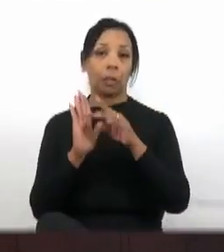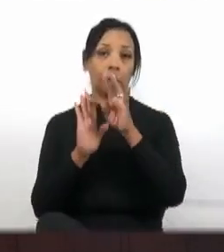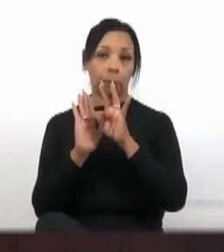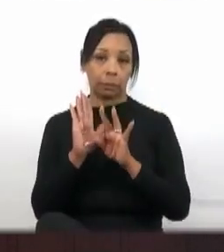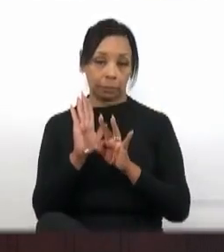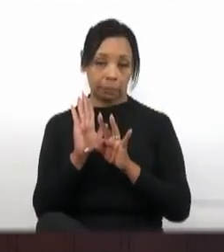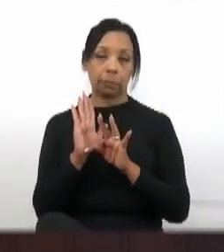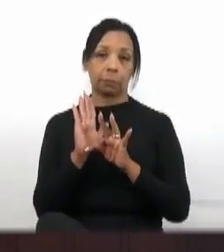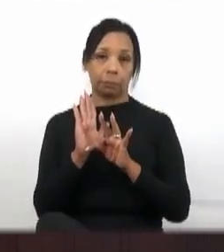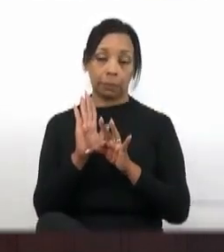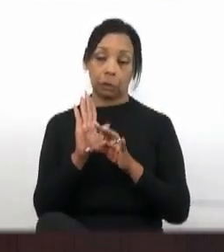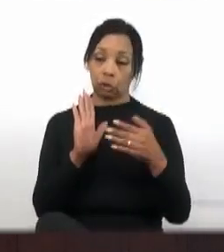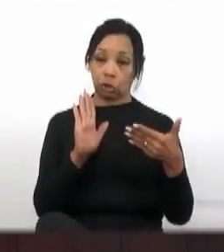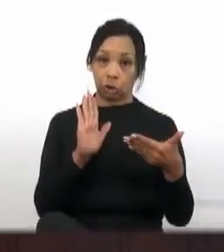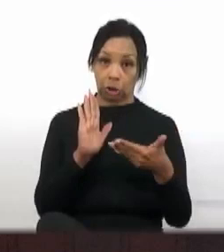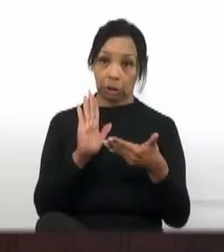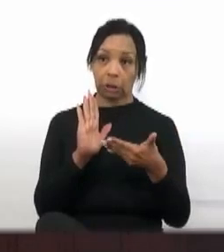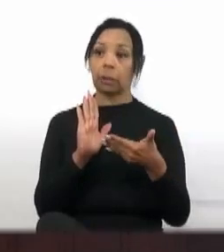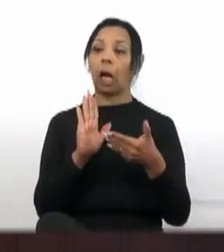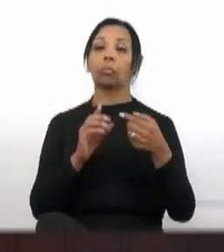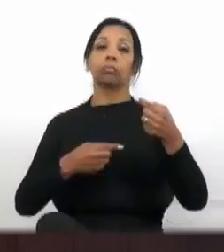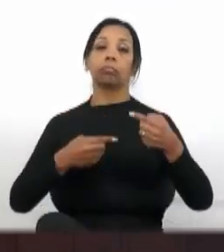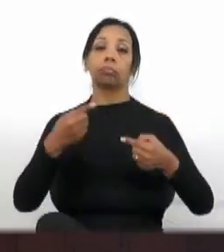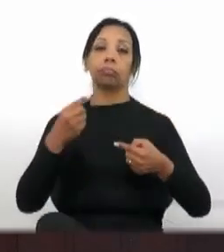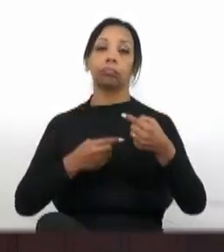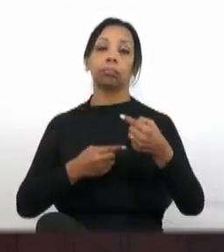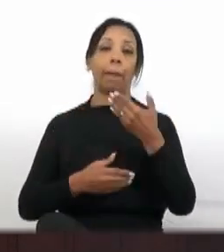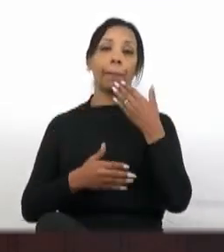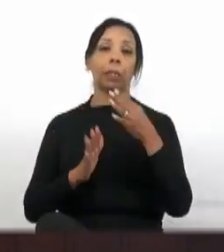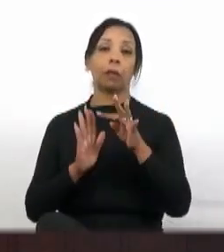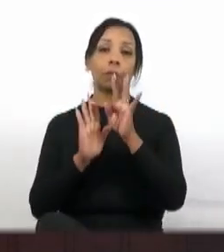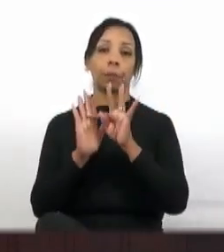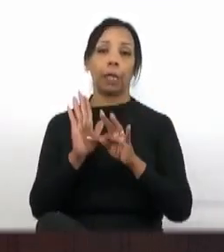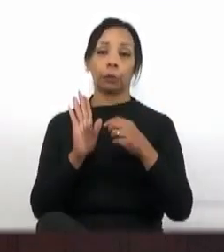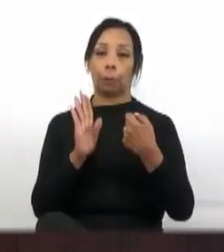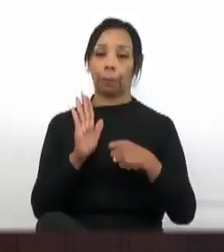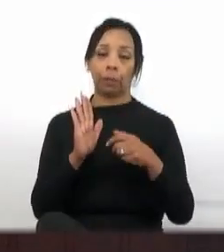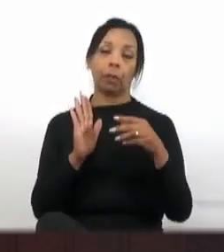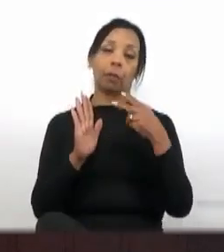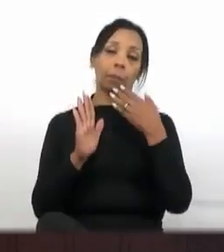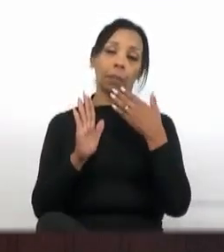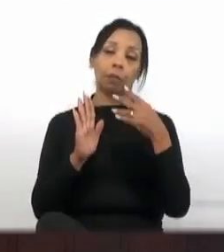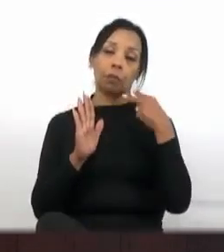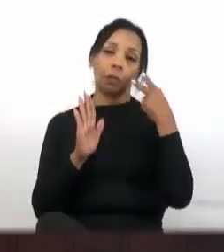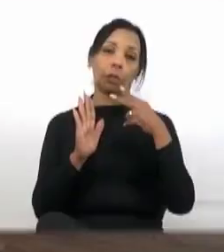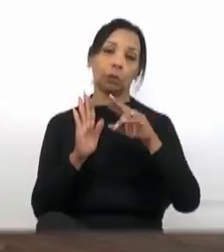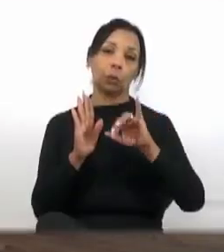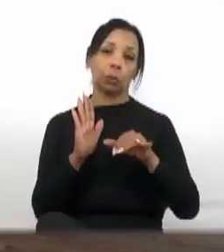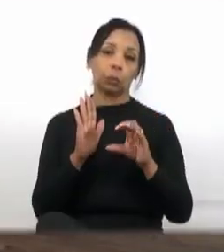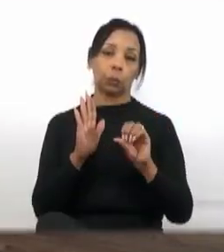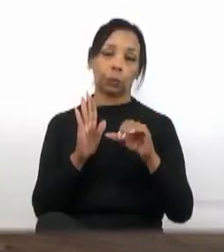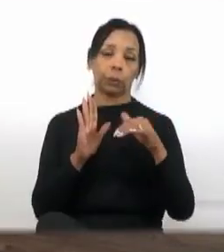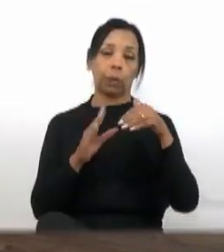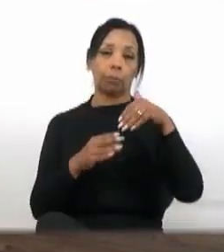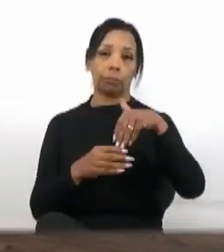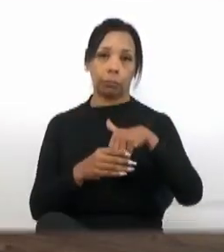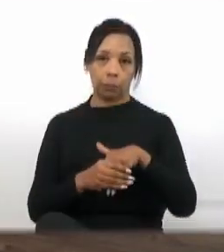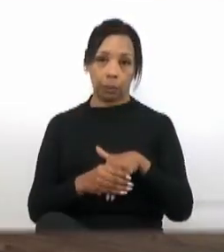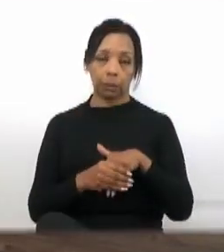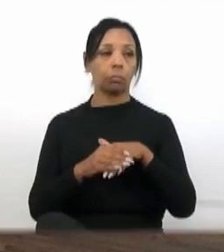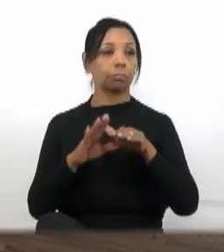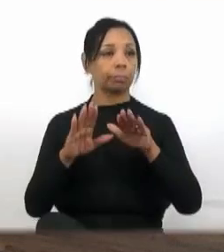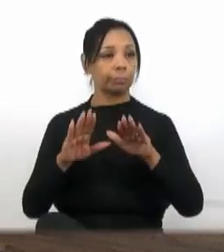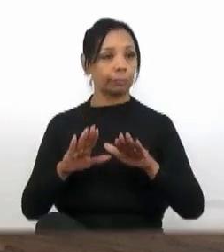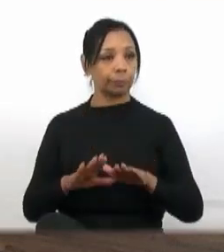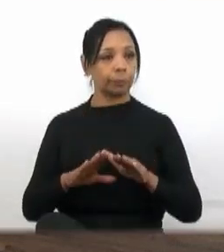Presidente. Está em discussão a dispensa da apreciação da redação final requerida pelo vereador José Gabriel. Está em votação. Desfavoráveis,